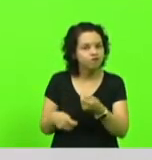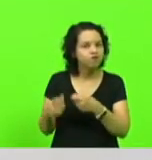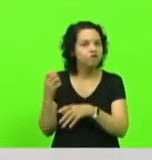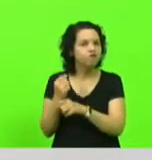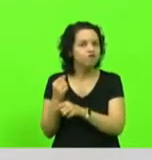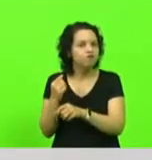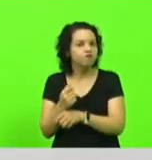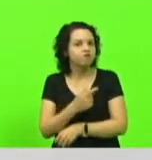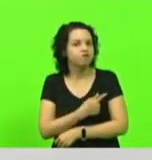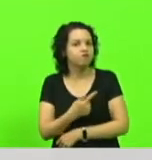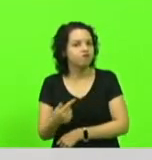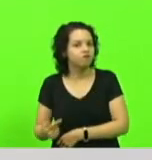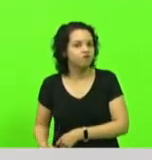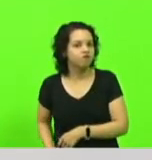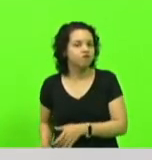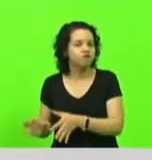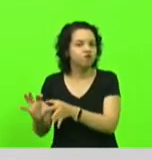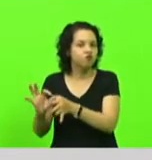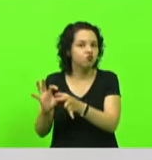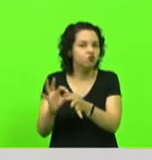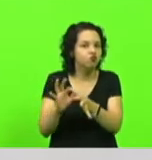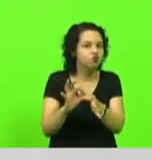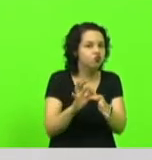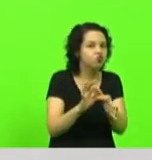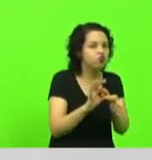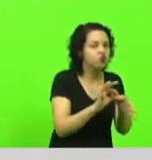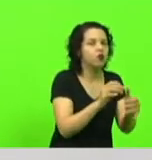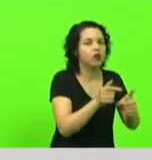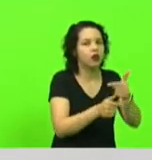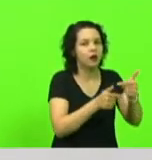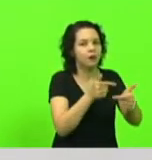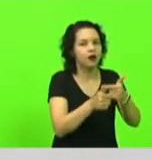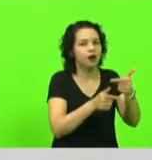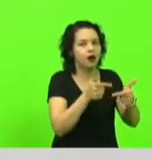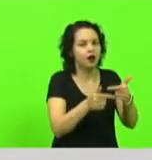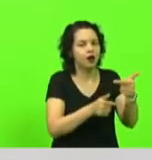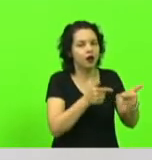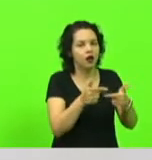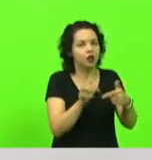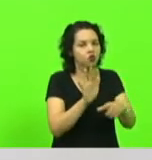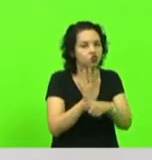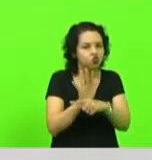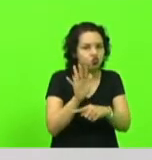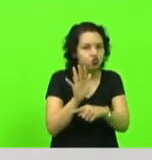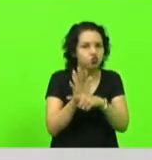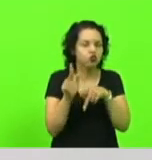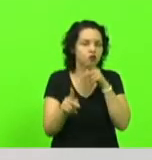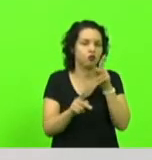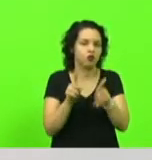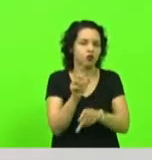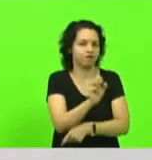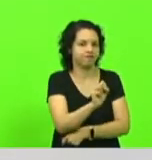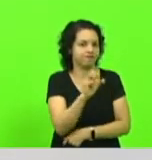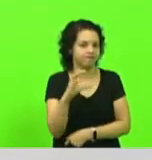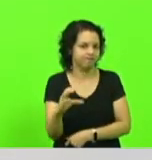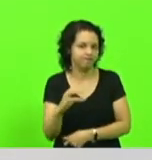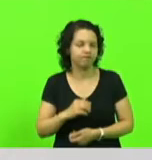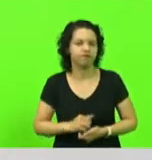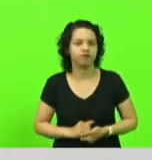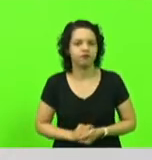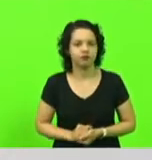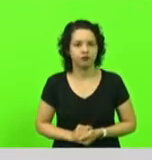forma integrada estamos trabalhando para fazer o melhor possível para todos, catarinense. e graças ao